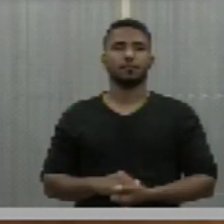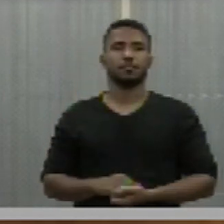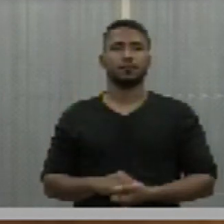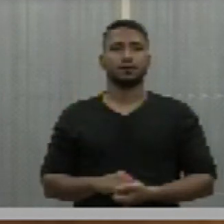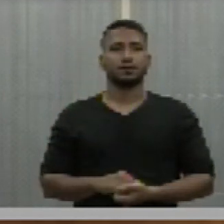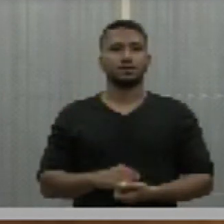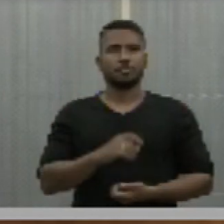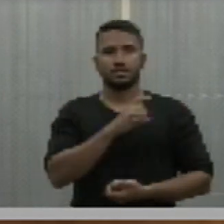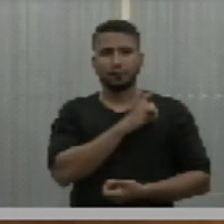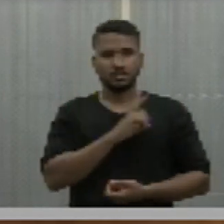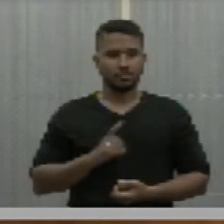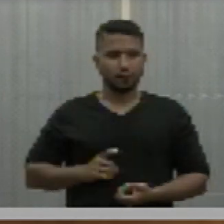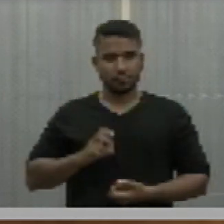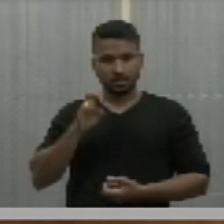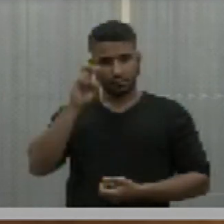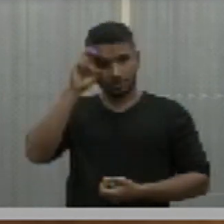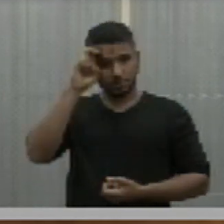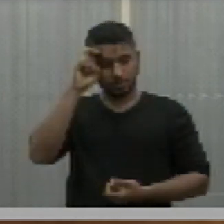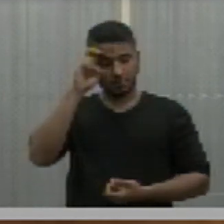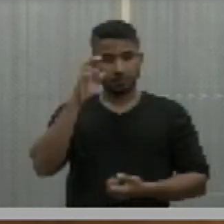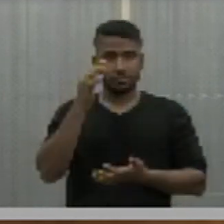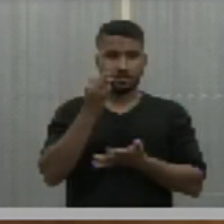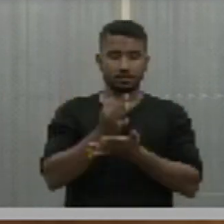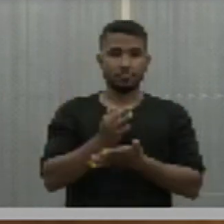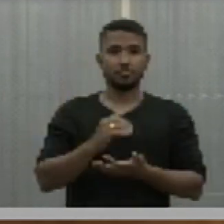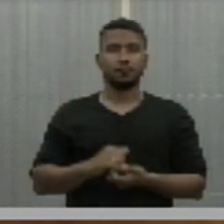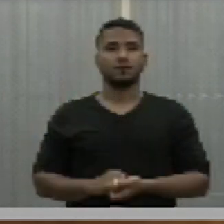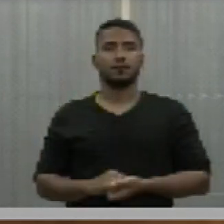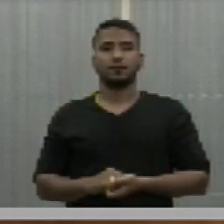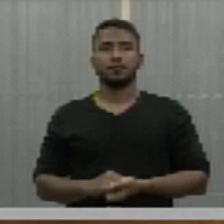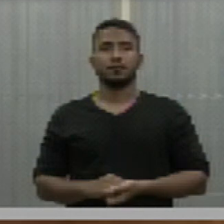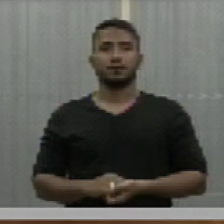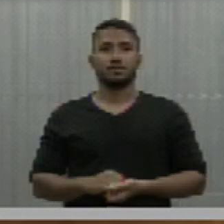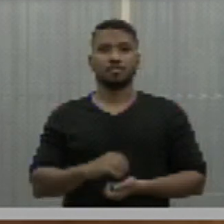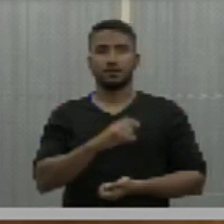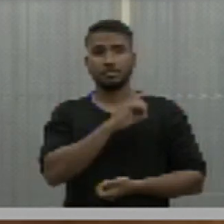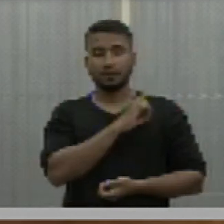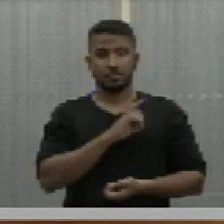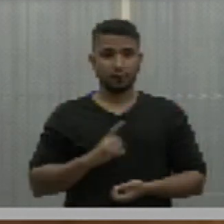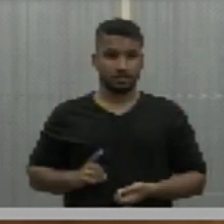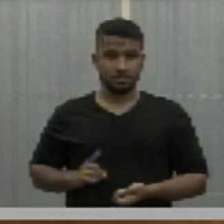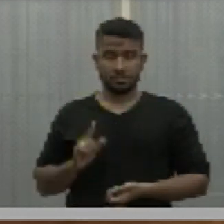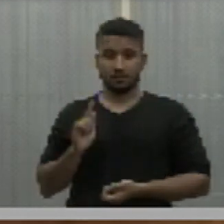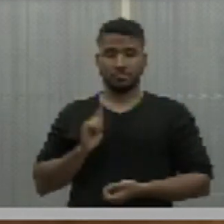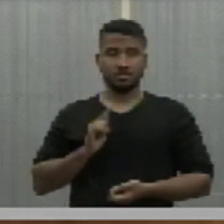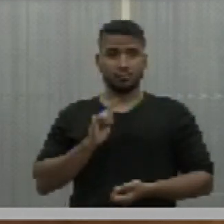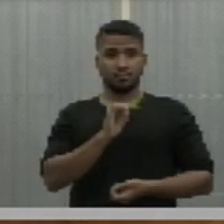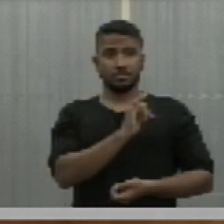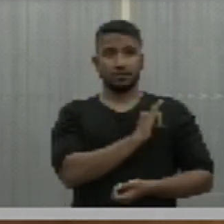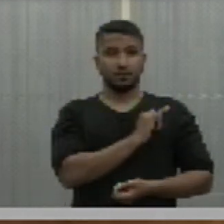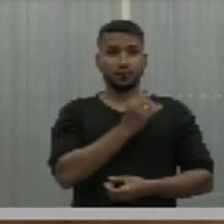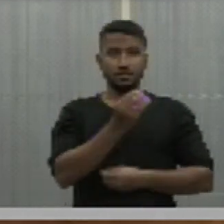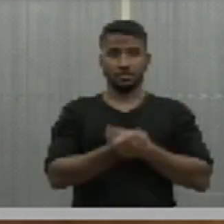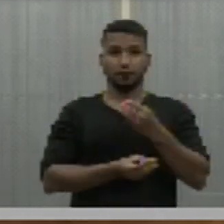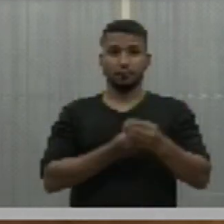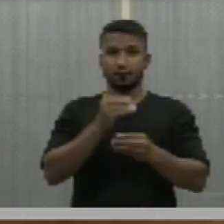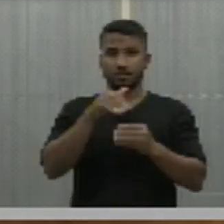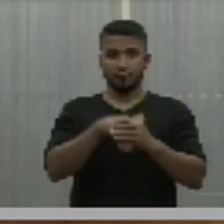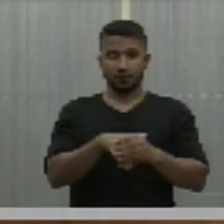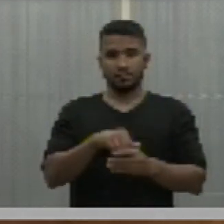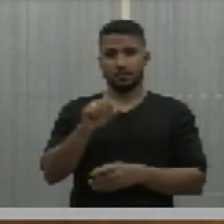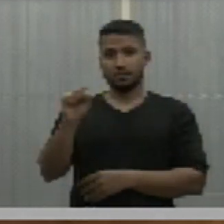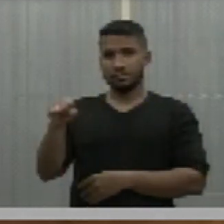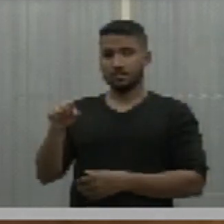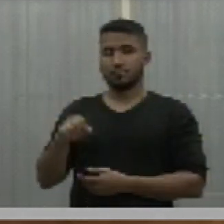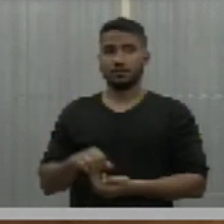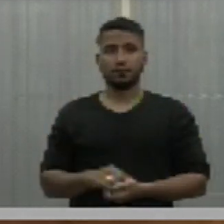Deputado Georgiano Neto, ausente. Deputado Gessivaldo Isaías, como vota? Sim.